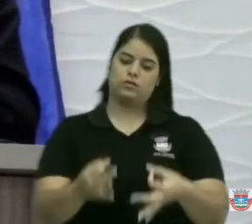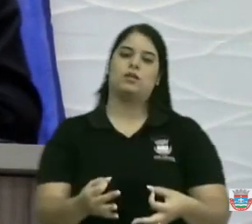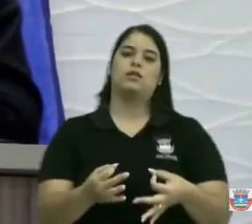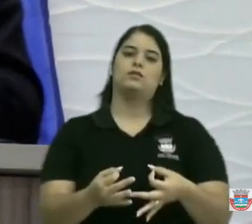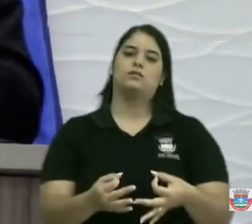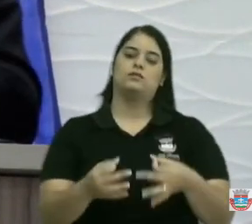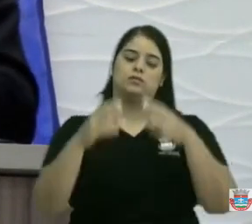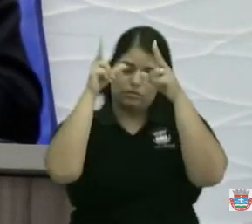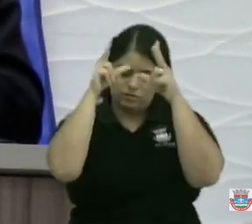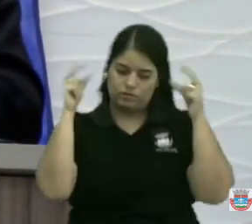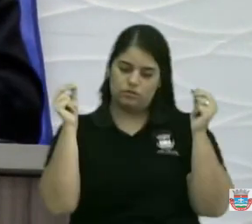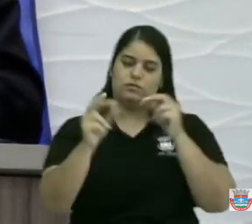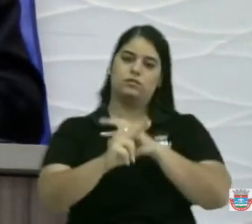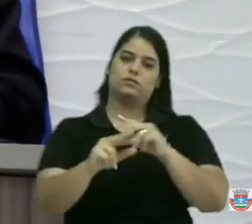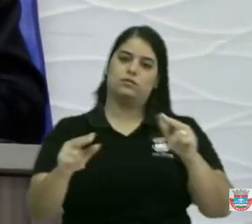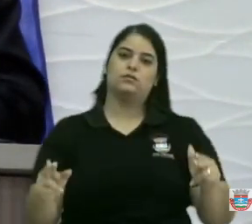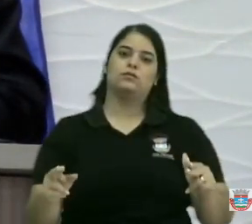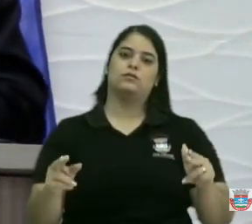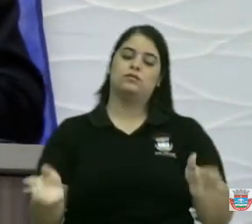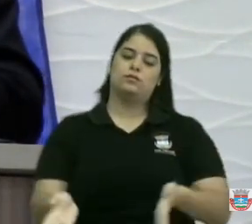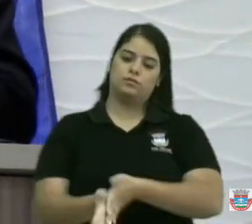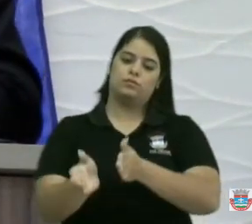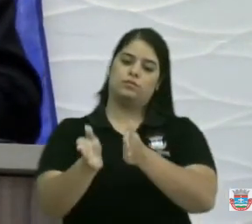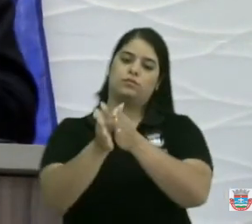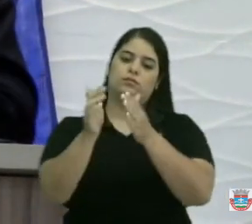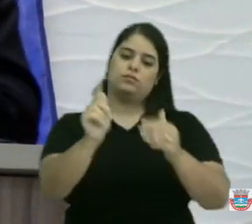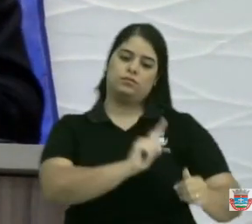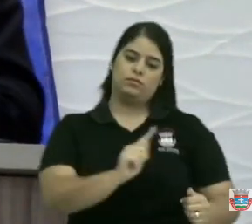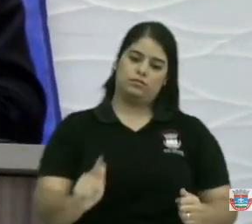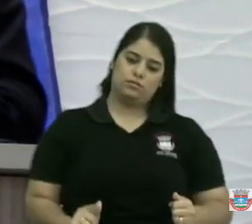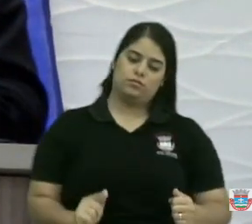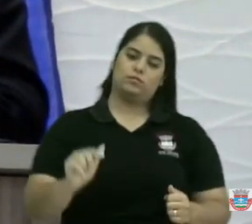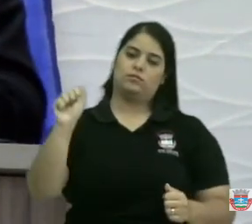enfermeiros. Parabéns ao governo federal que viu